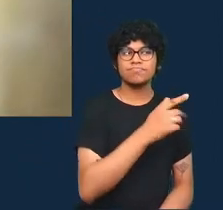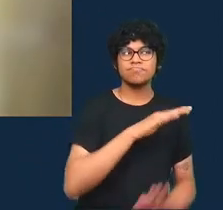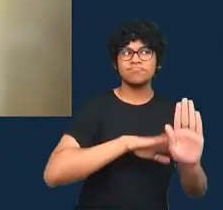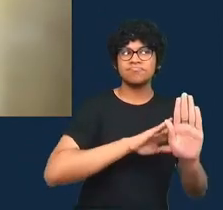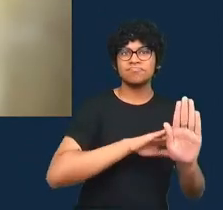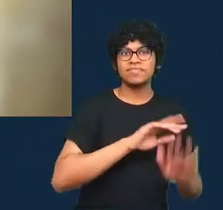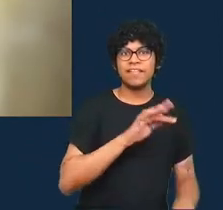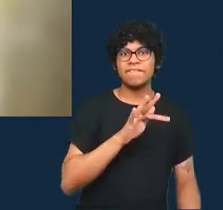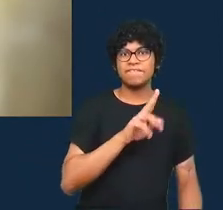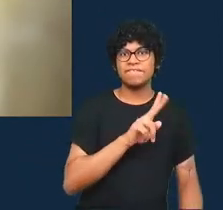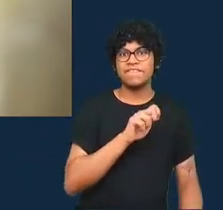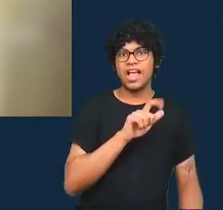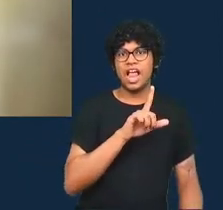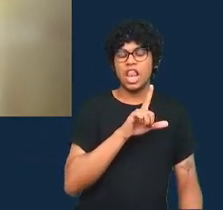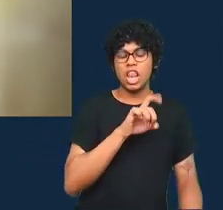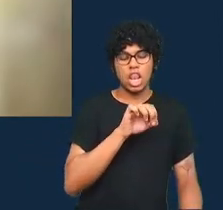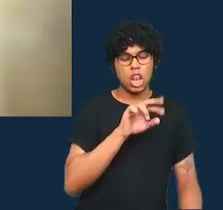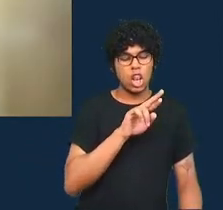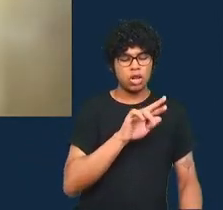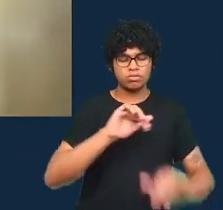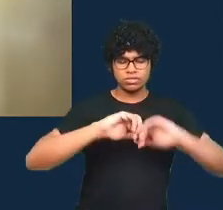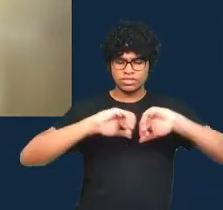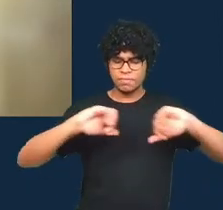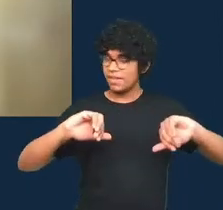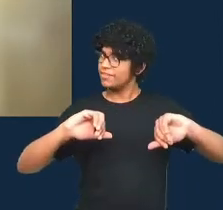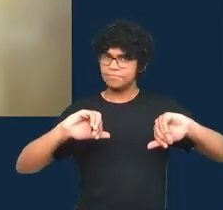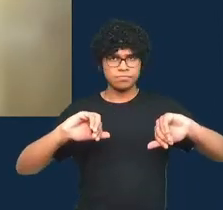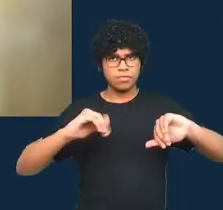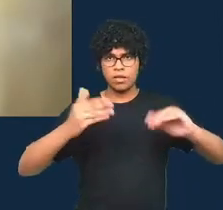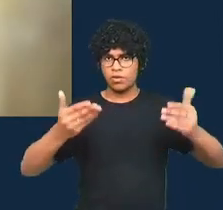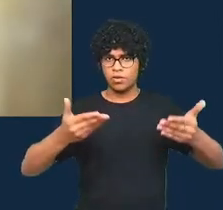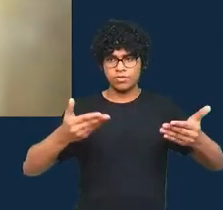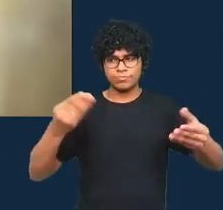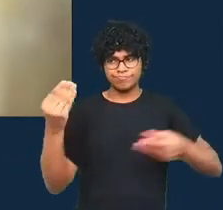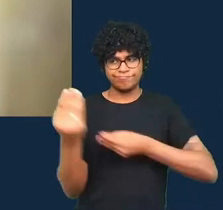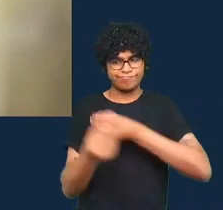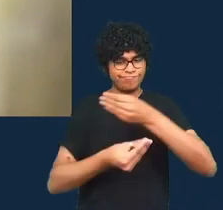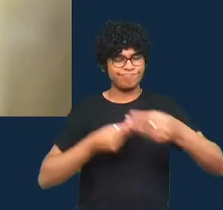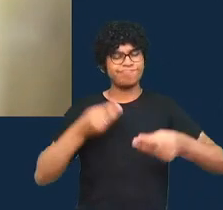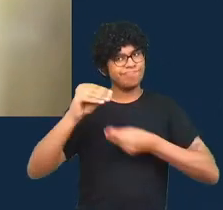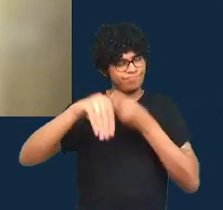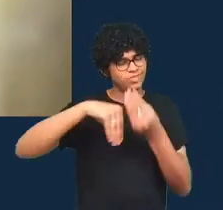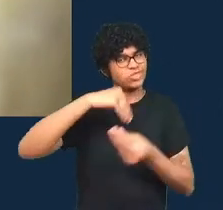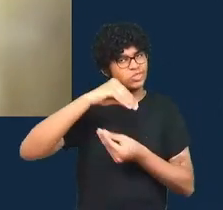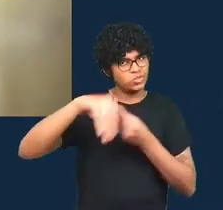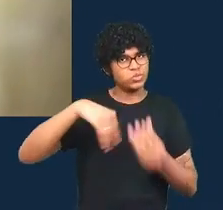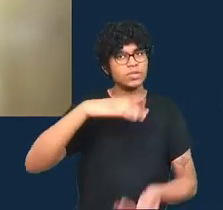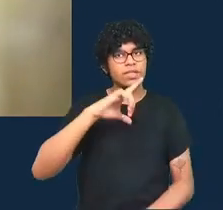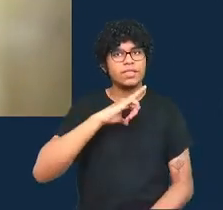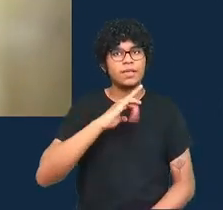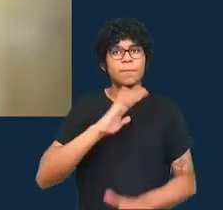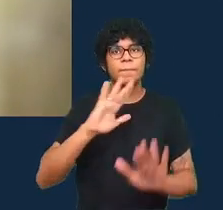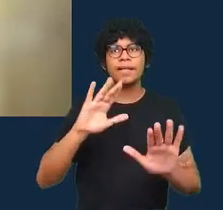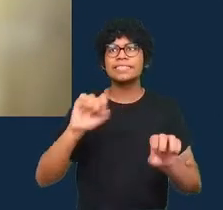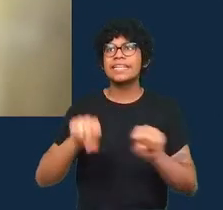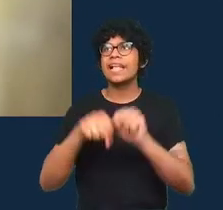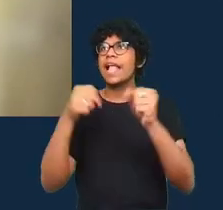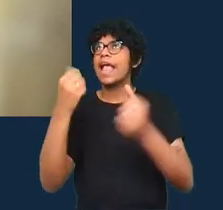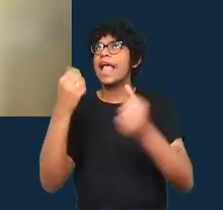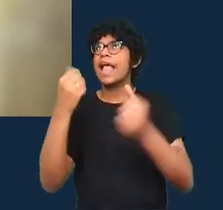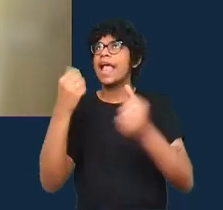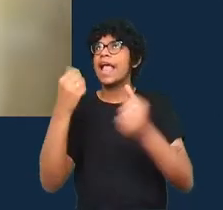não podem ser separados mas também a ruptura entre a natureza e a cultura